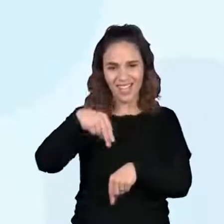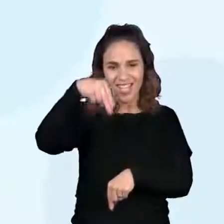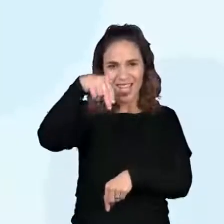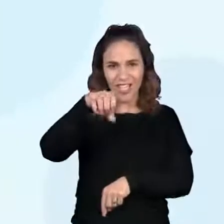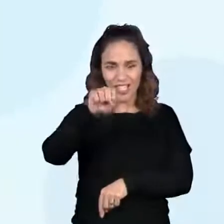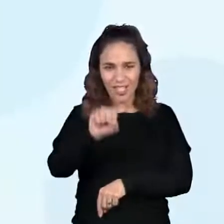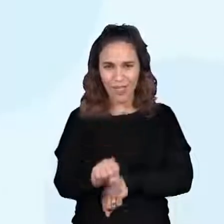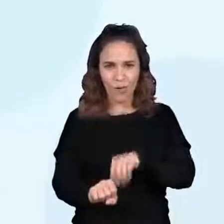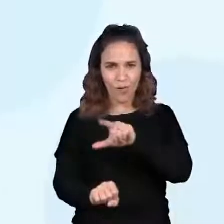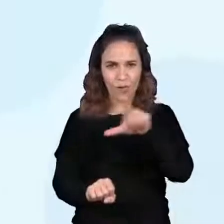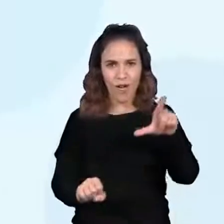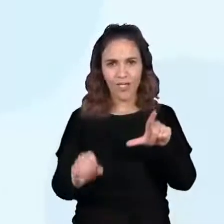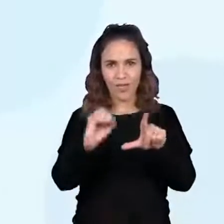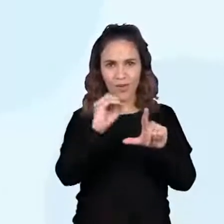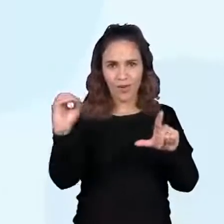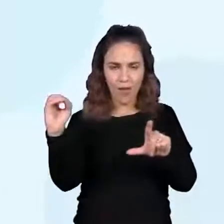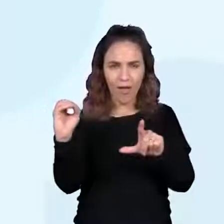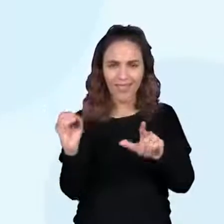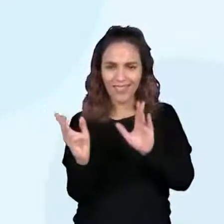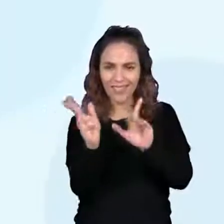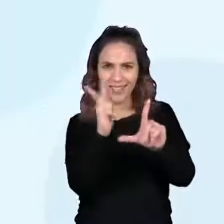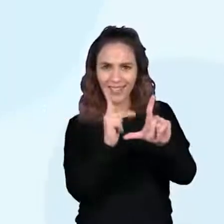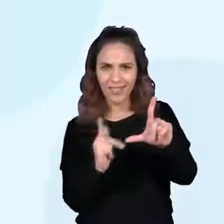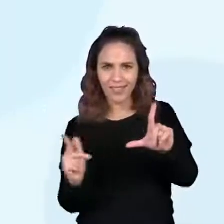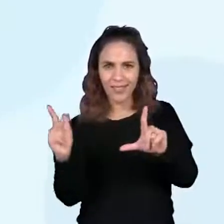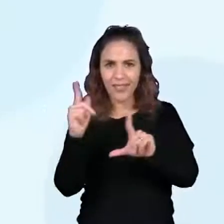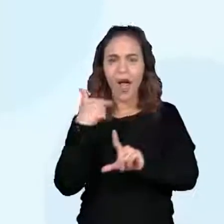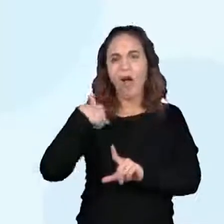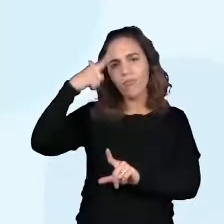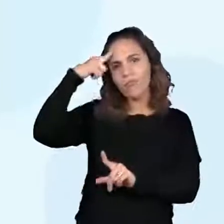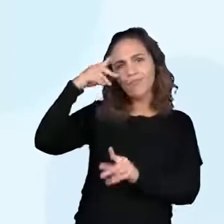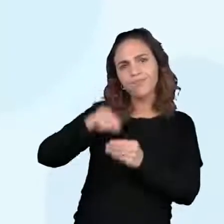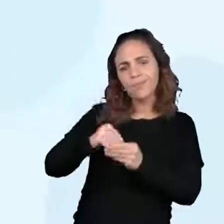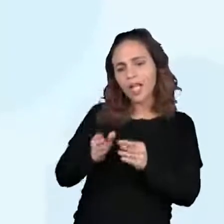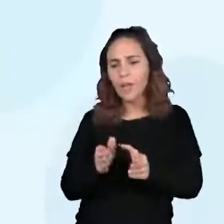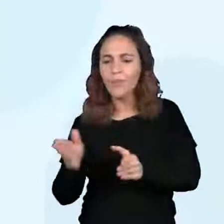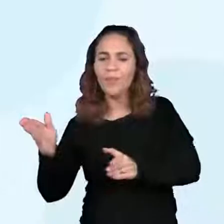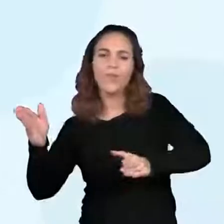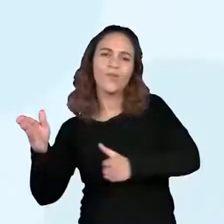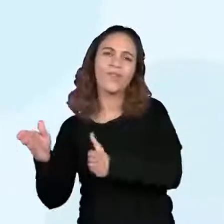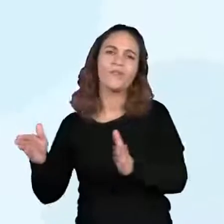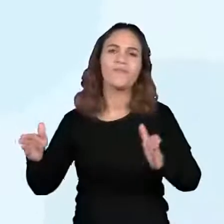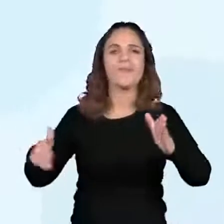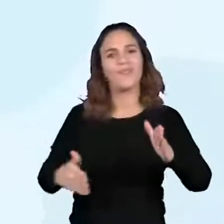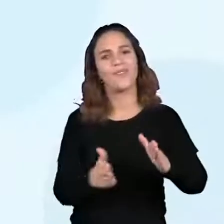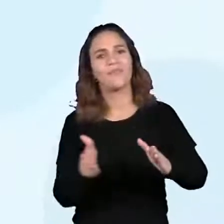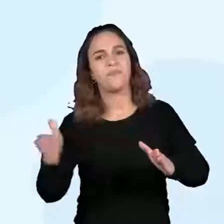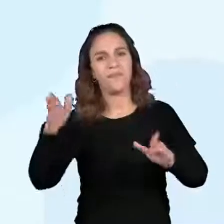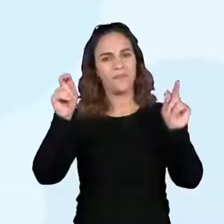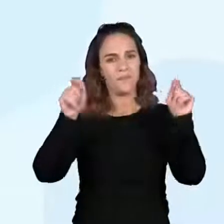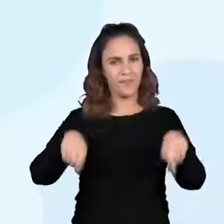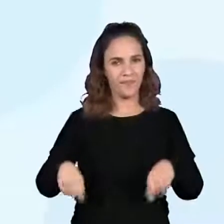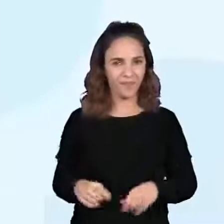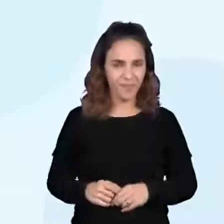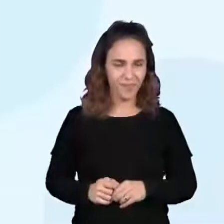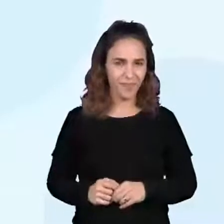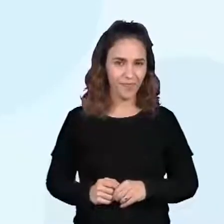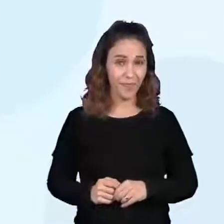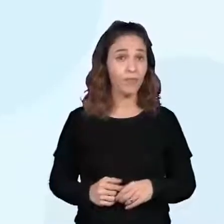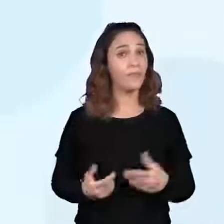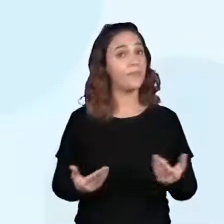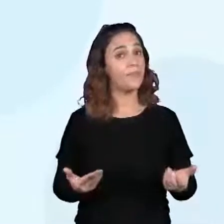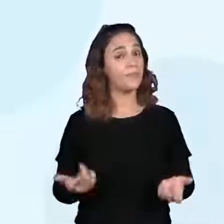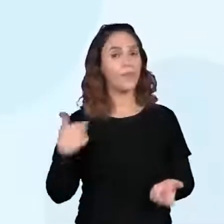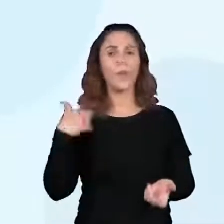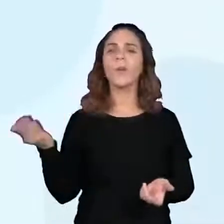no mostrador, os viajantes podiam identificar também os outros pontos cardeais. Eu